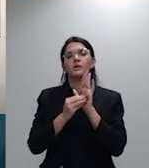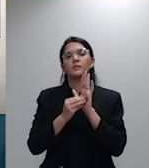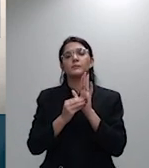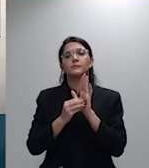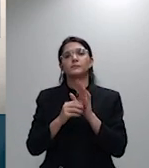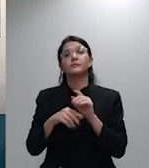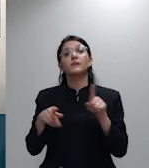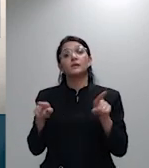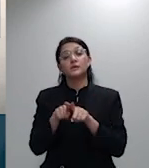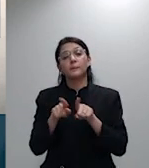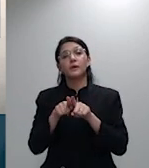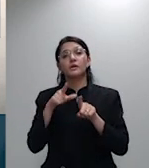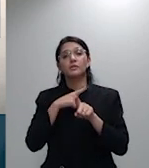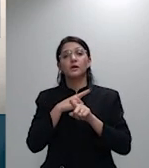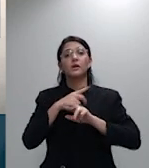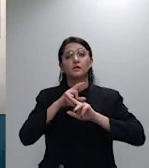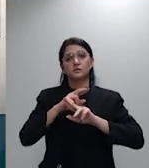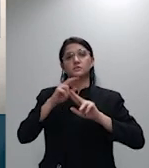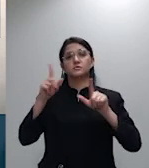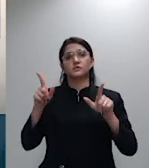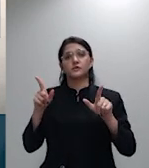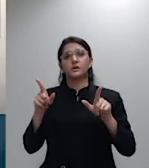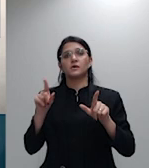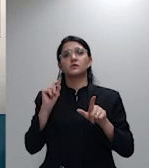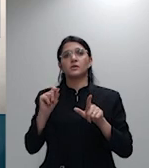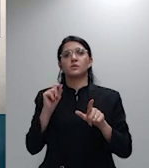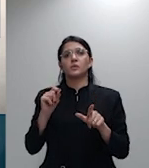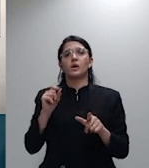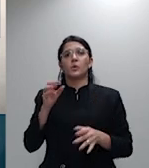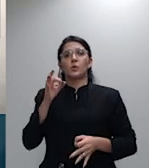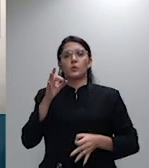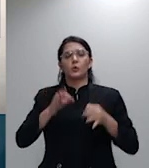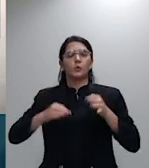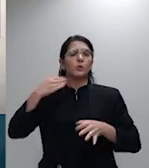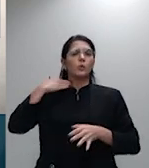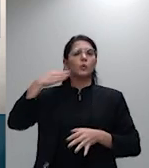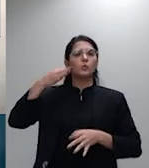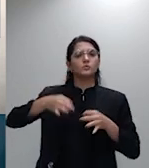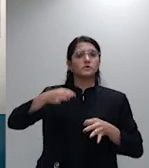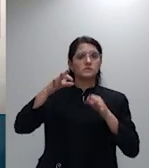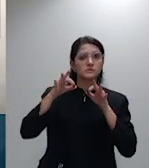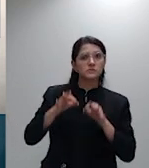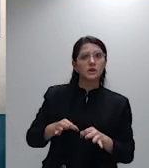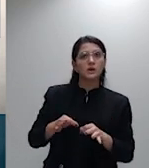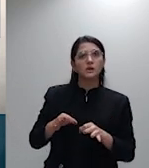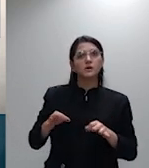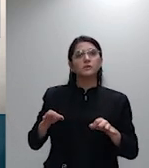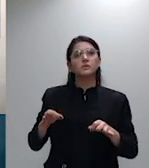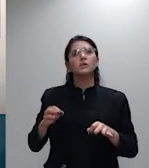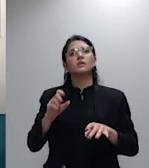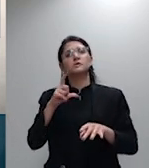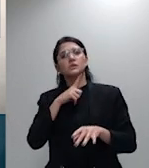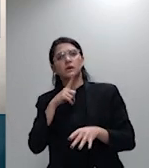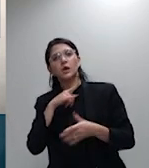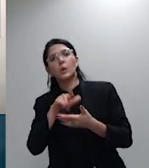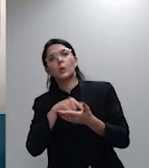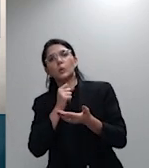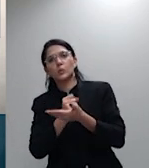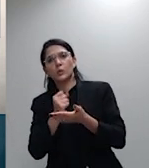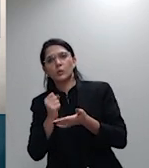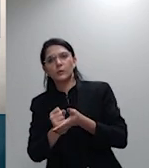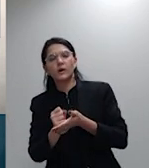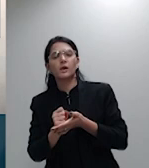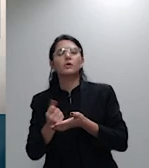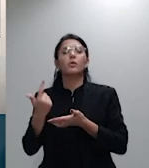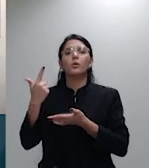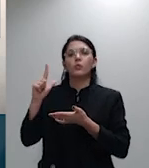sobre a existência da relação jurídica de documento e o juízo de mera probabilidade acolhido na tese ausência